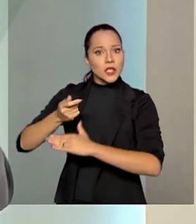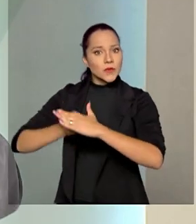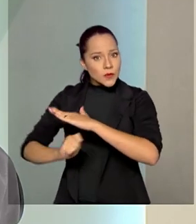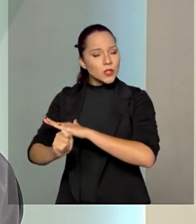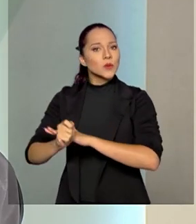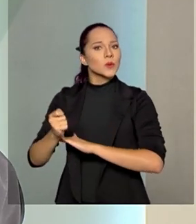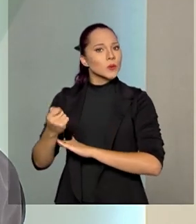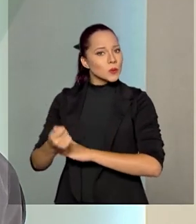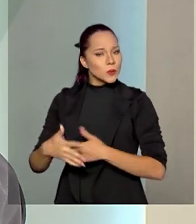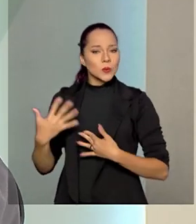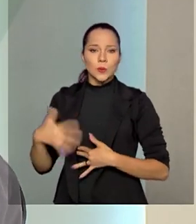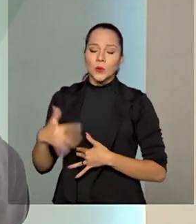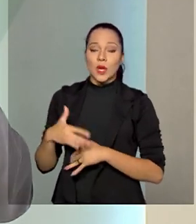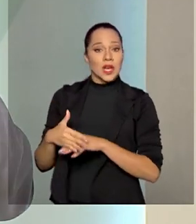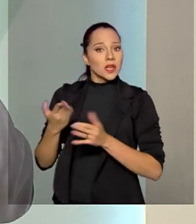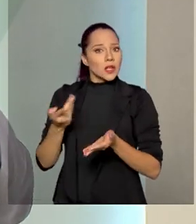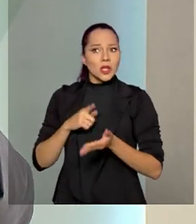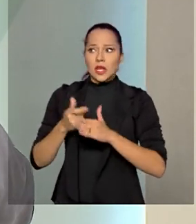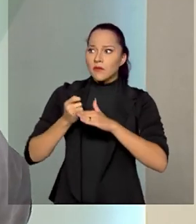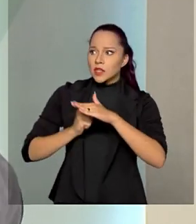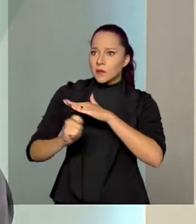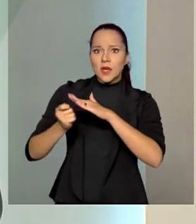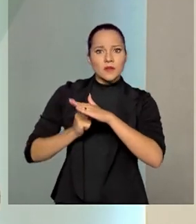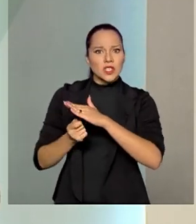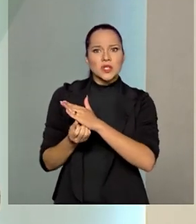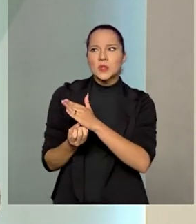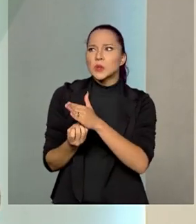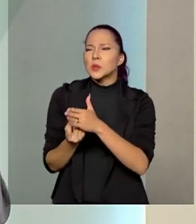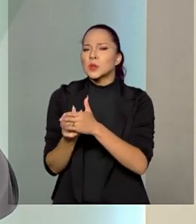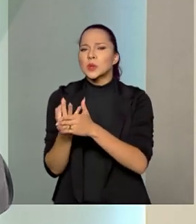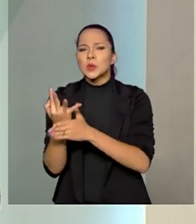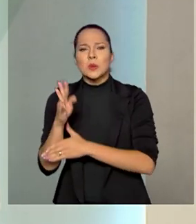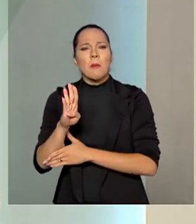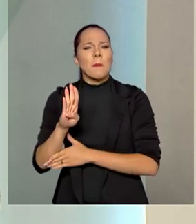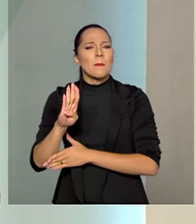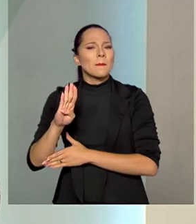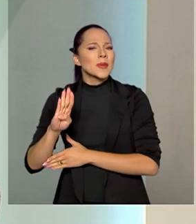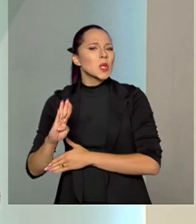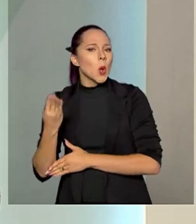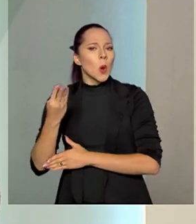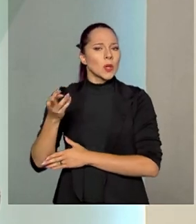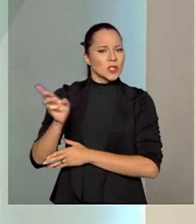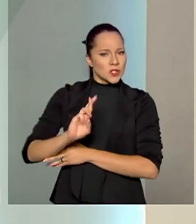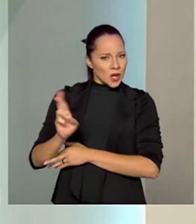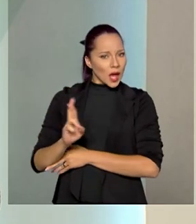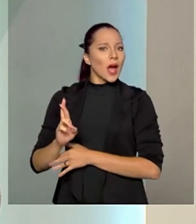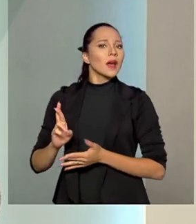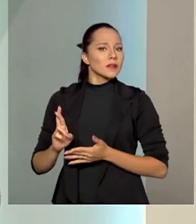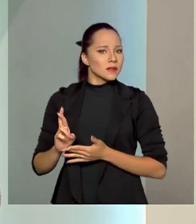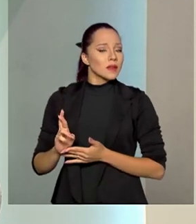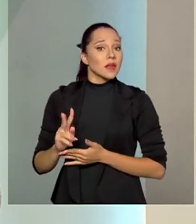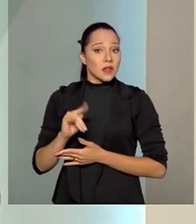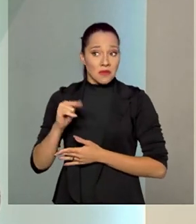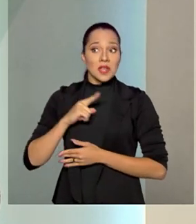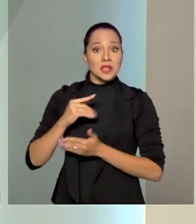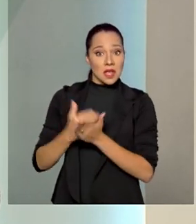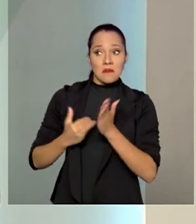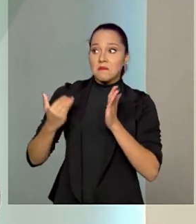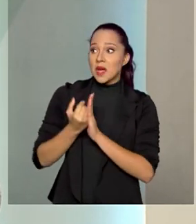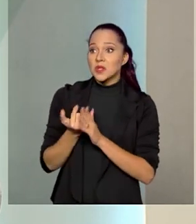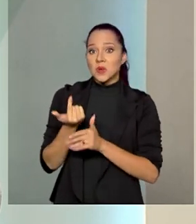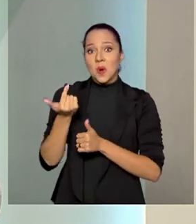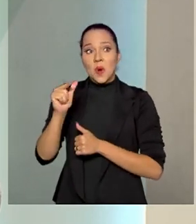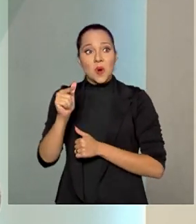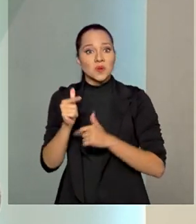ano. Investimentos estão sendo feitos de centenas de bilhões de reais nos últimos dois anos, e teremos aí mais outros